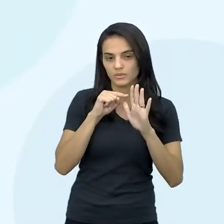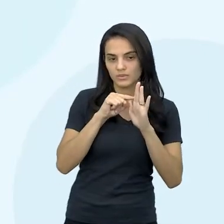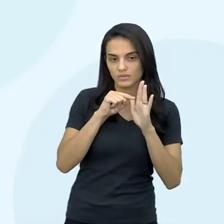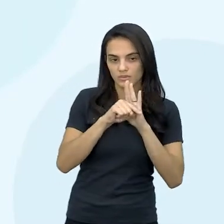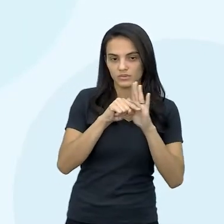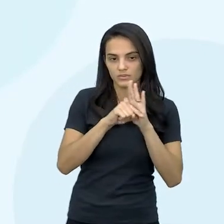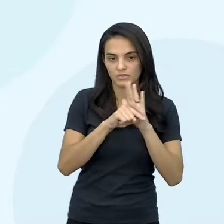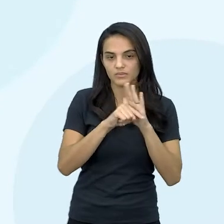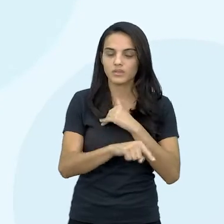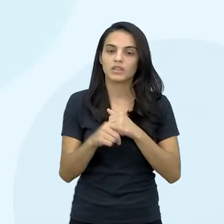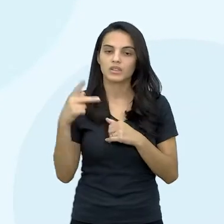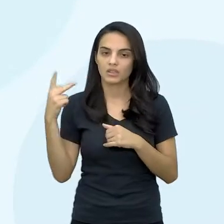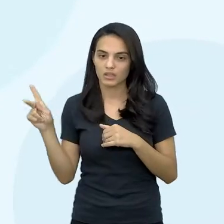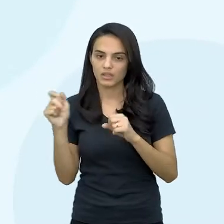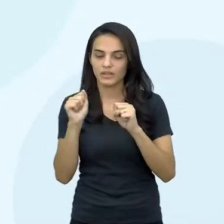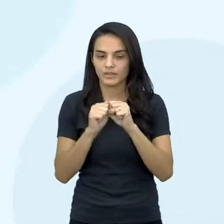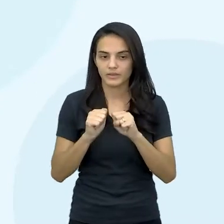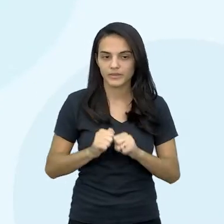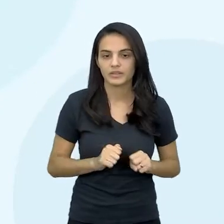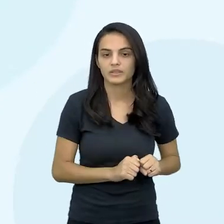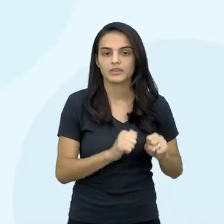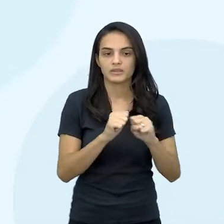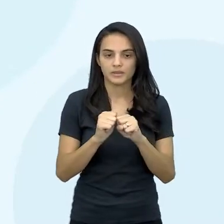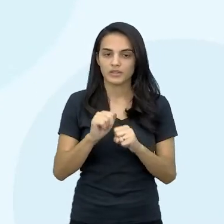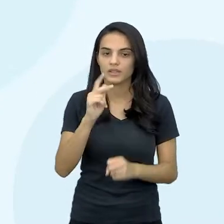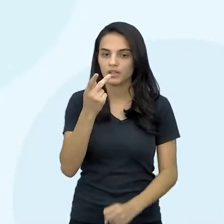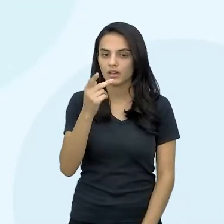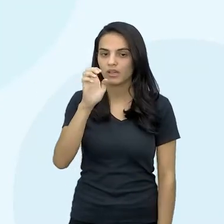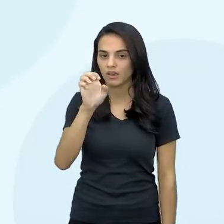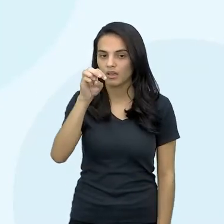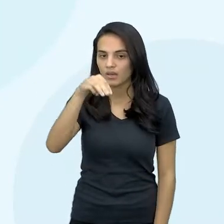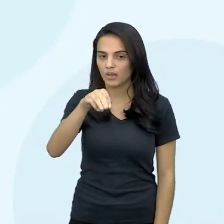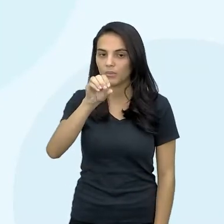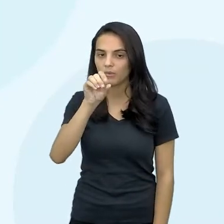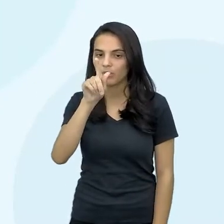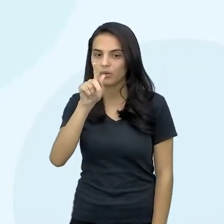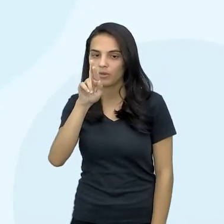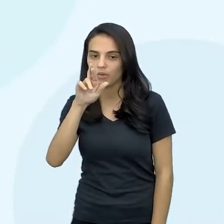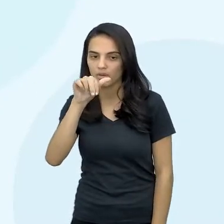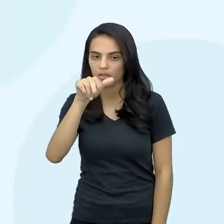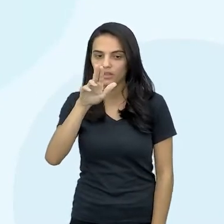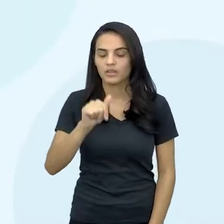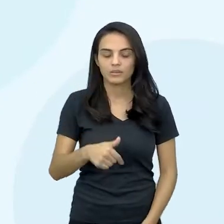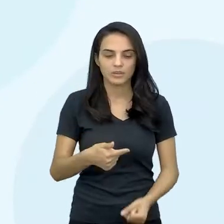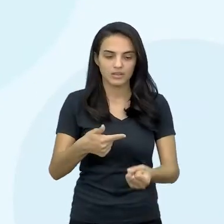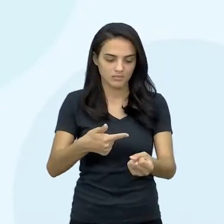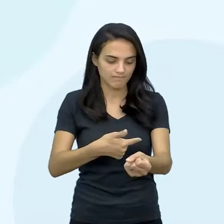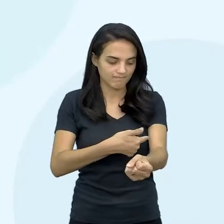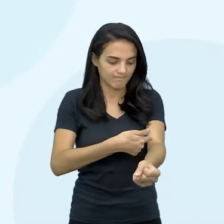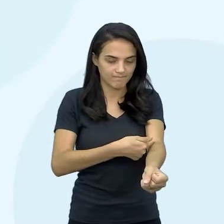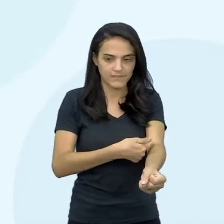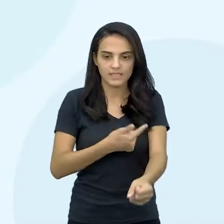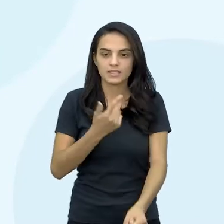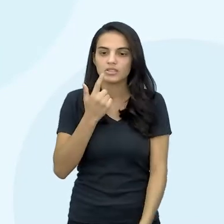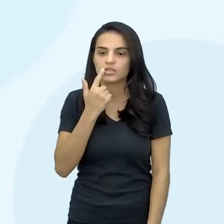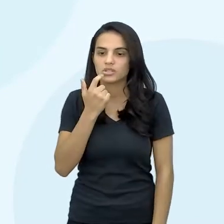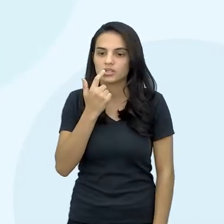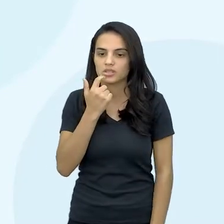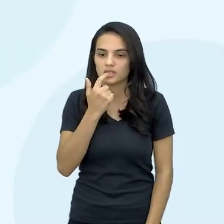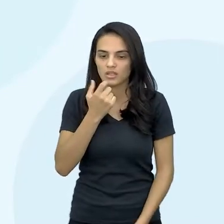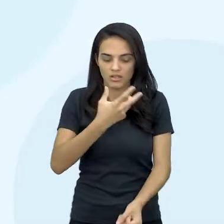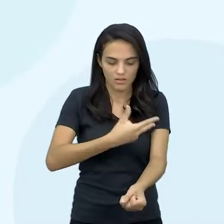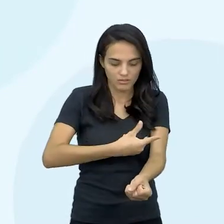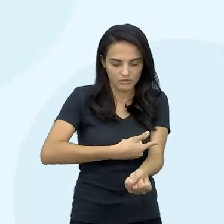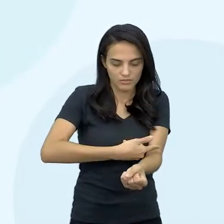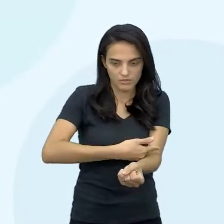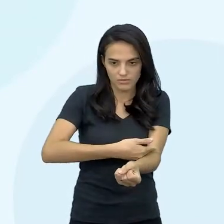exame laboratorial que ela fez. Então, ela fez um hemograma, ou seja, fez uma coleta aí de sangue, né, pra